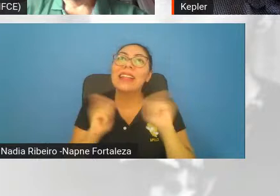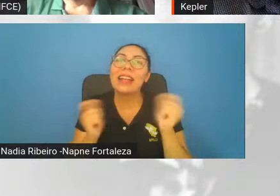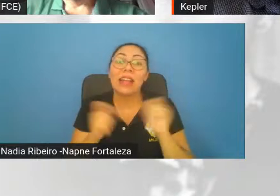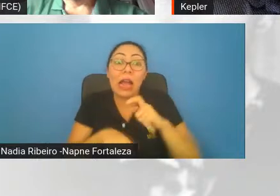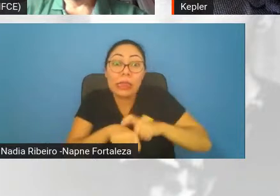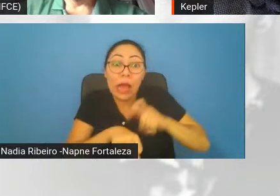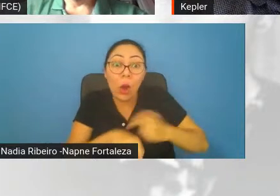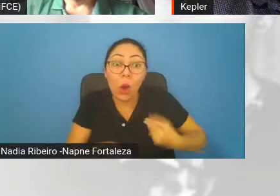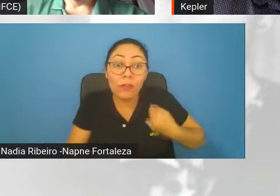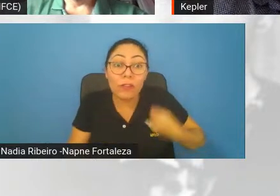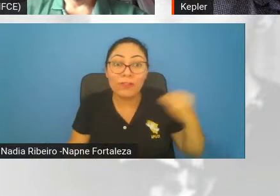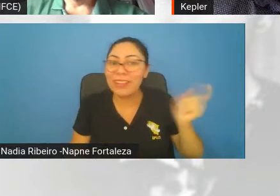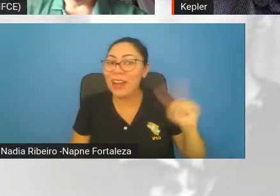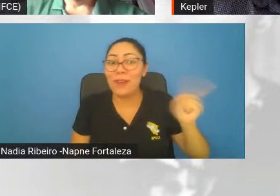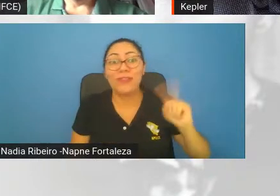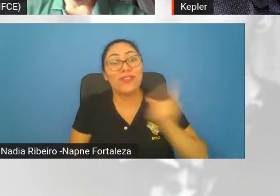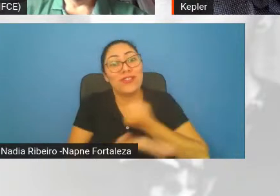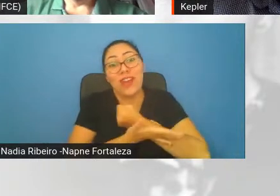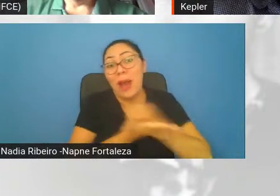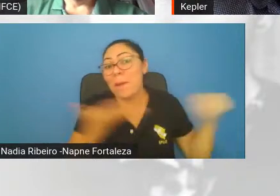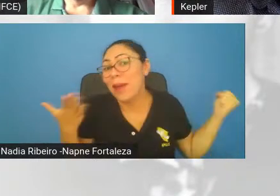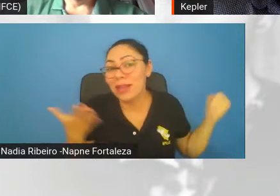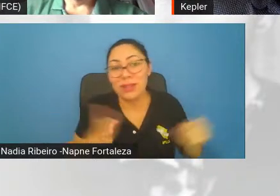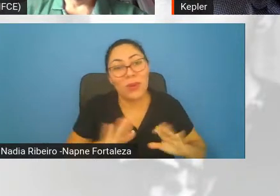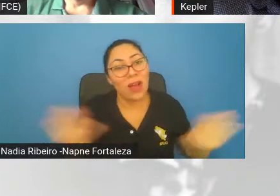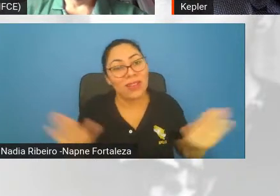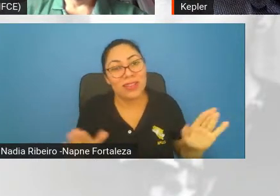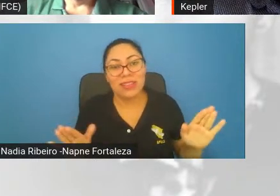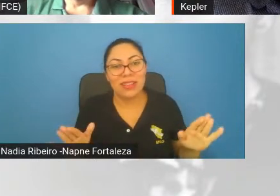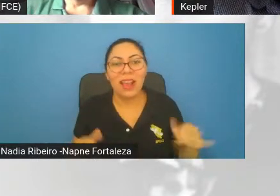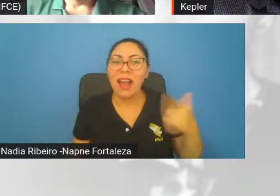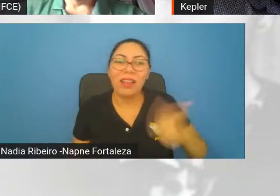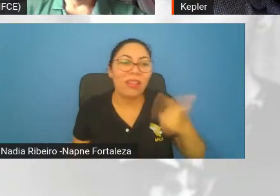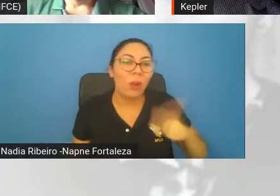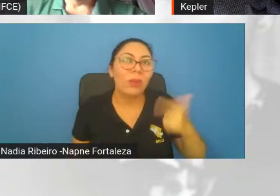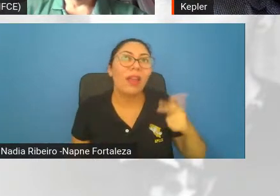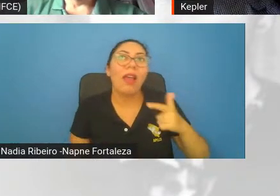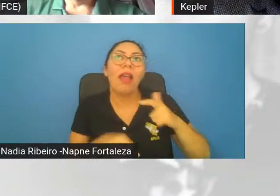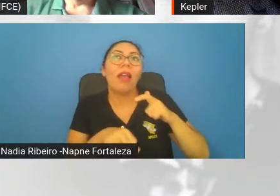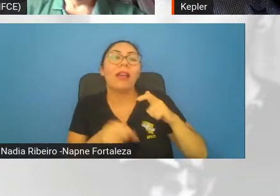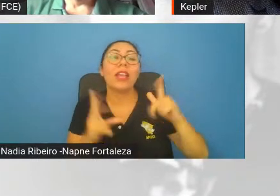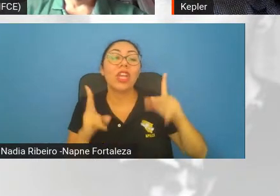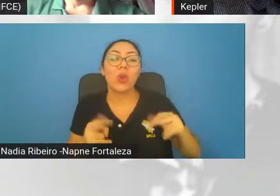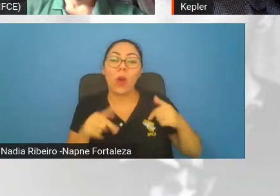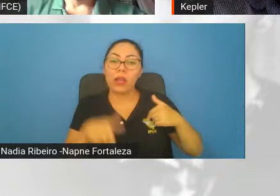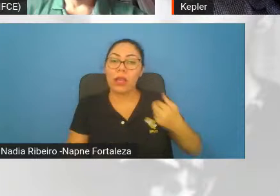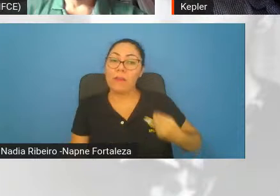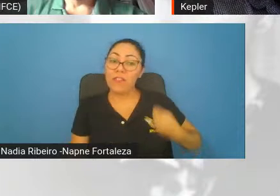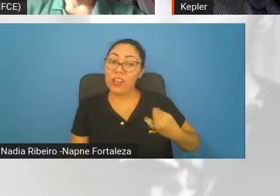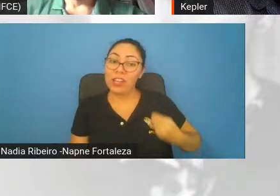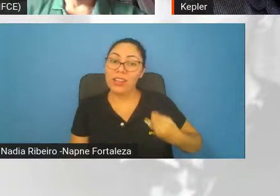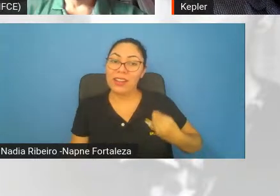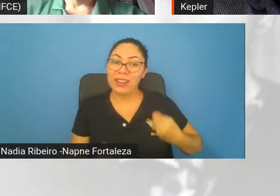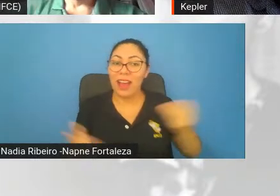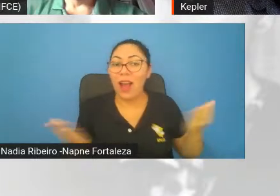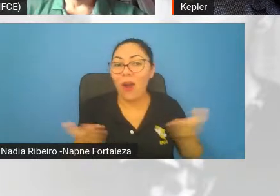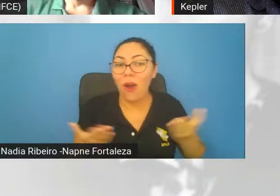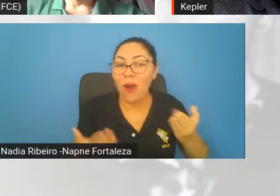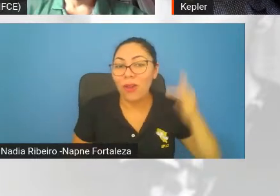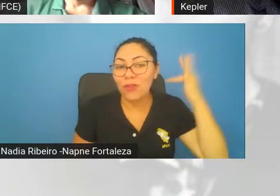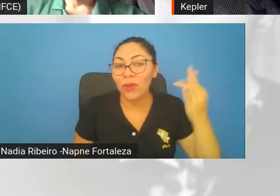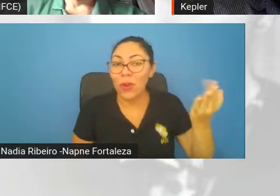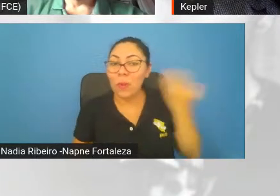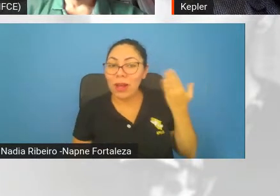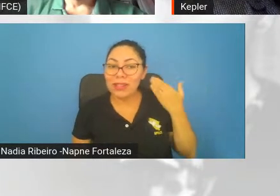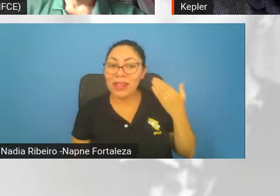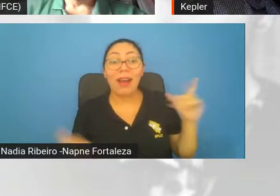responder isso, a tem que perguntar finito ou infinito em quê? Em tempo ou em espaço? São duas coisas que a gente tem que considerar. Mas eu falo